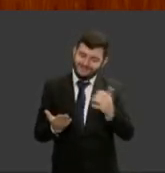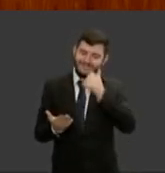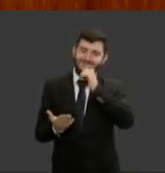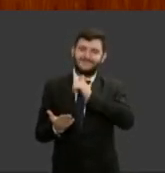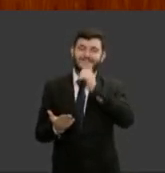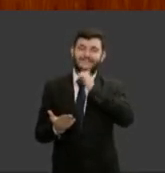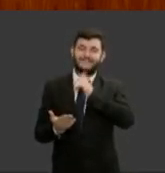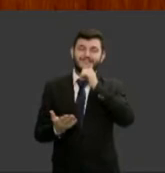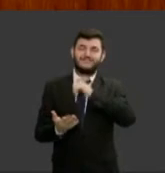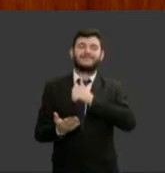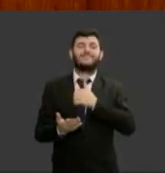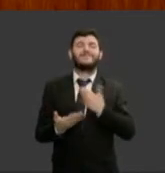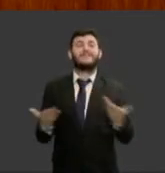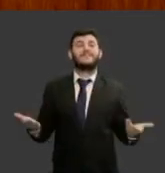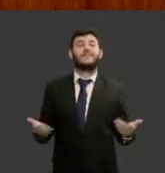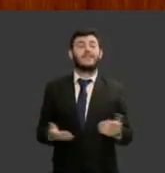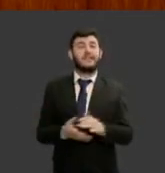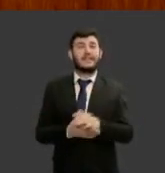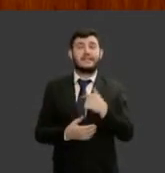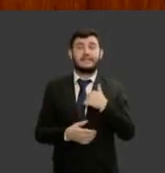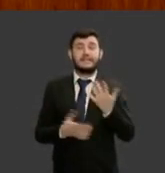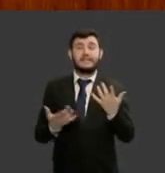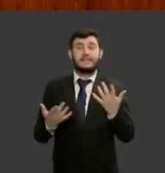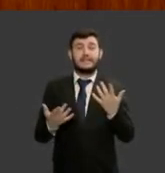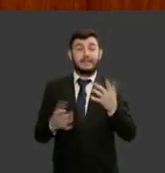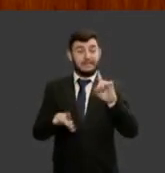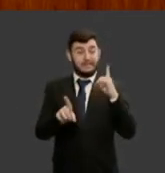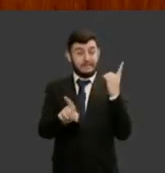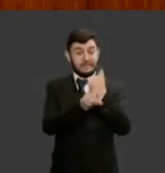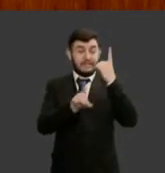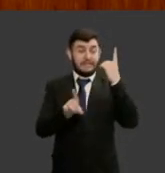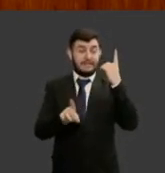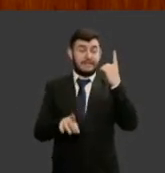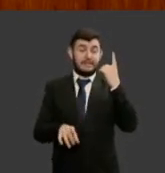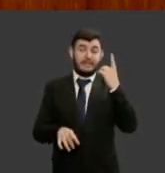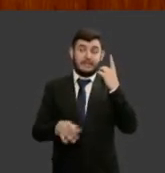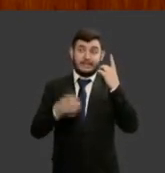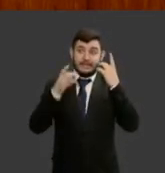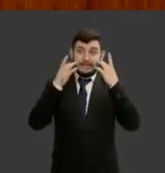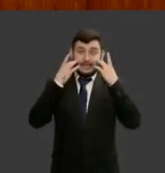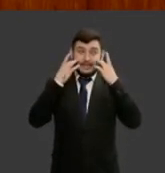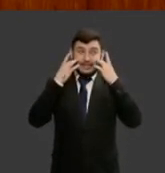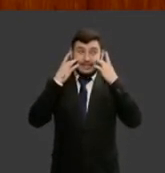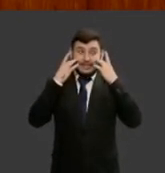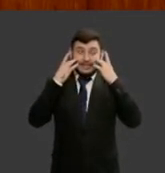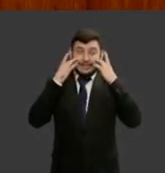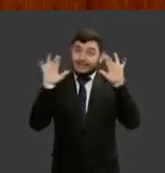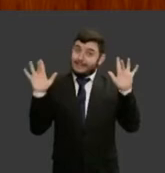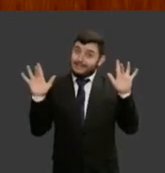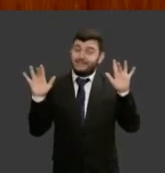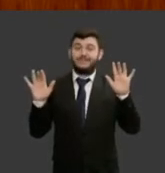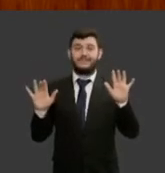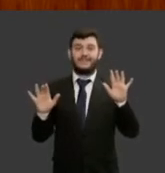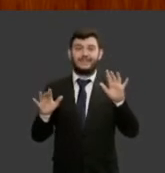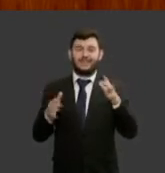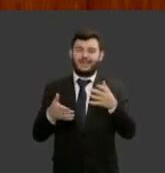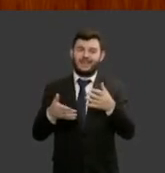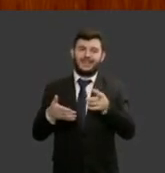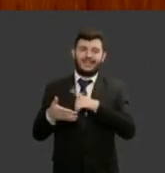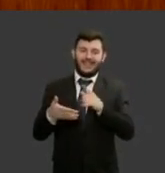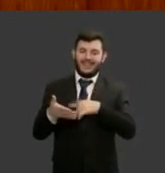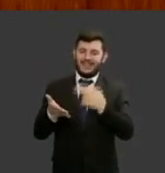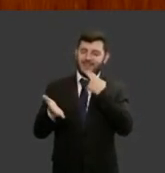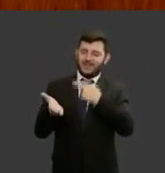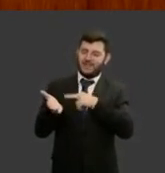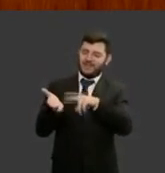não sei se eu vou achar com a rapidez que eu espero aqui dentro das mensagens que